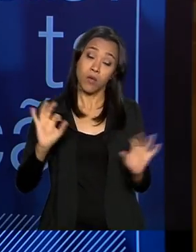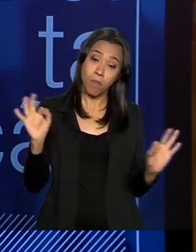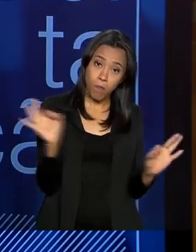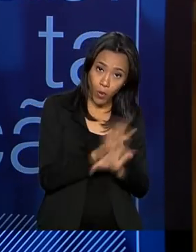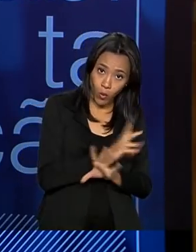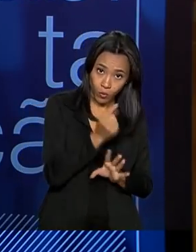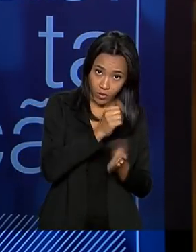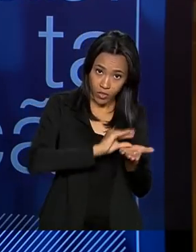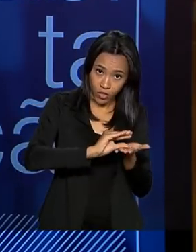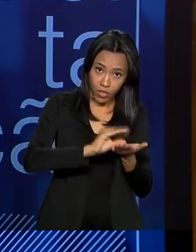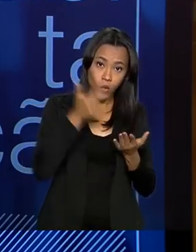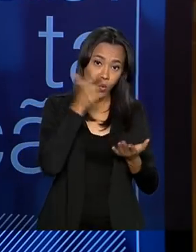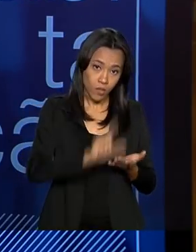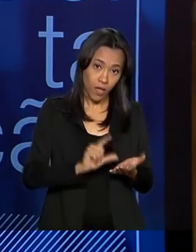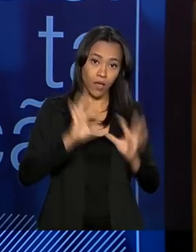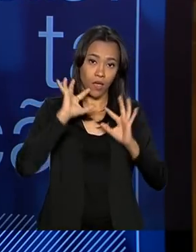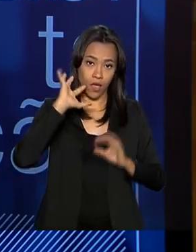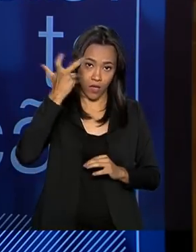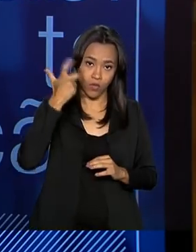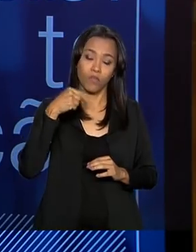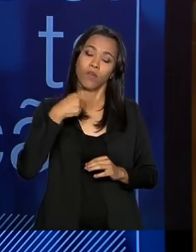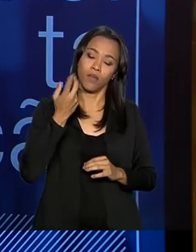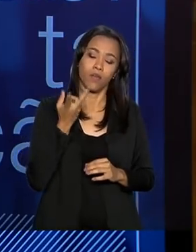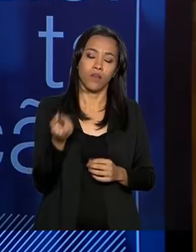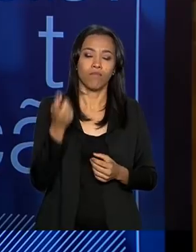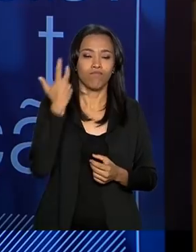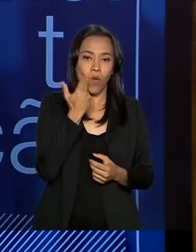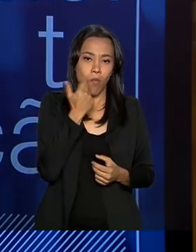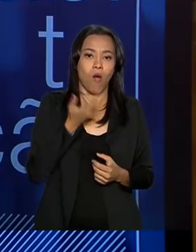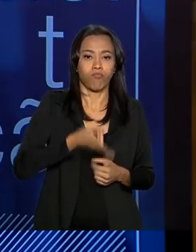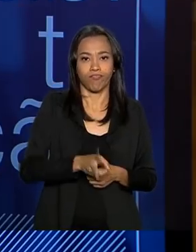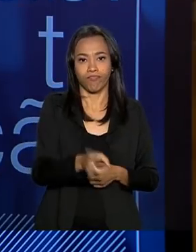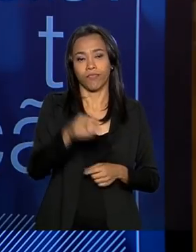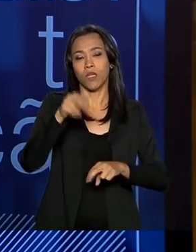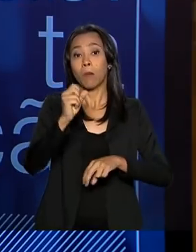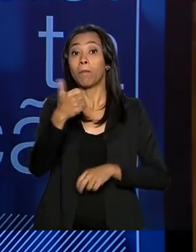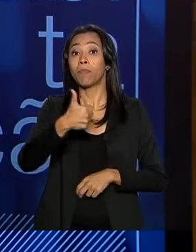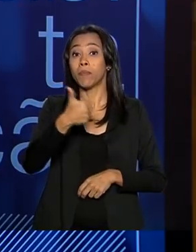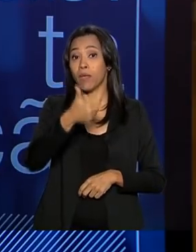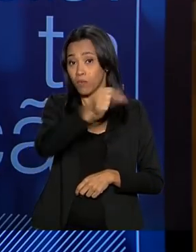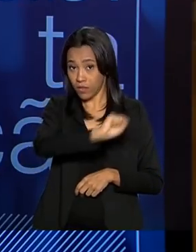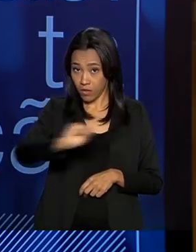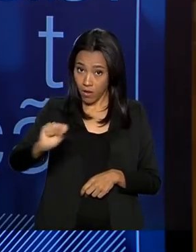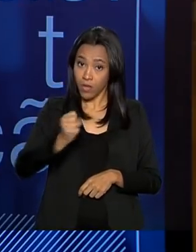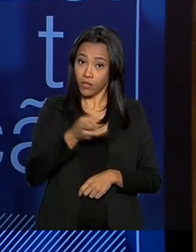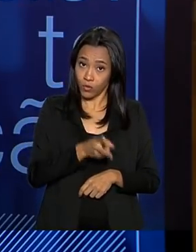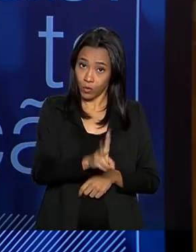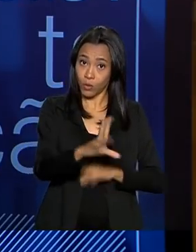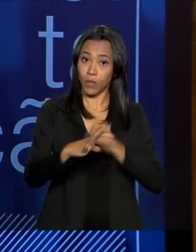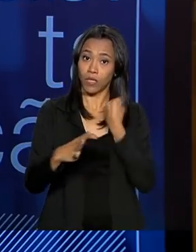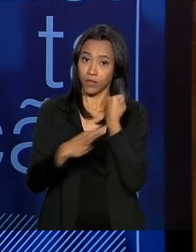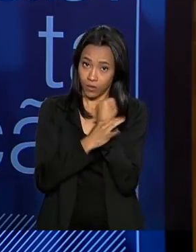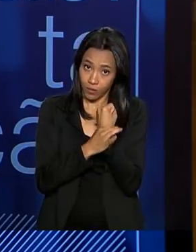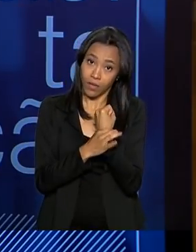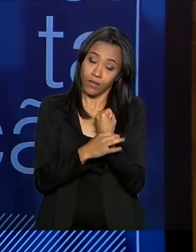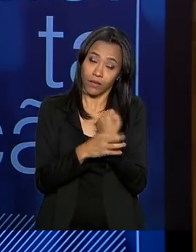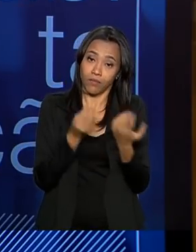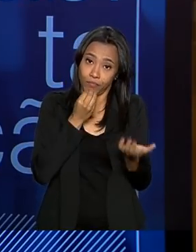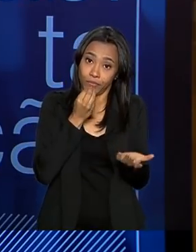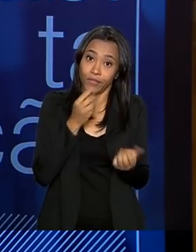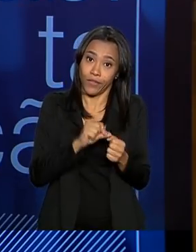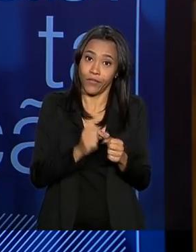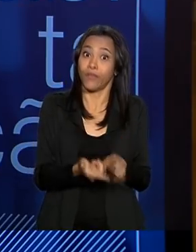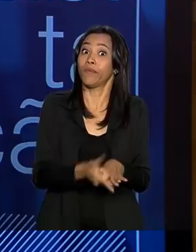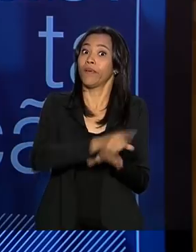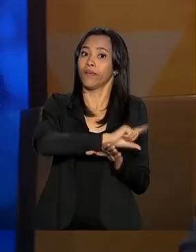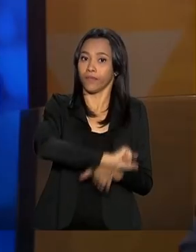dívidas e faz o programa rodar com regularidade até junho. Primeiro semestre, então, garantido o programa como deveria ter acontecido desde o